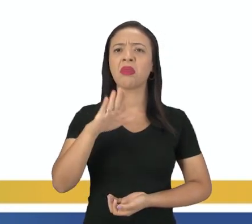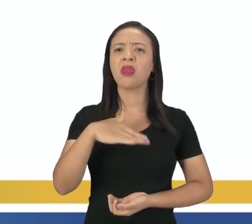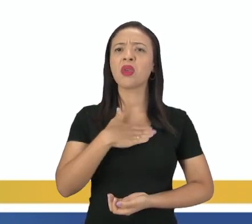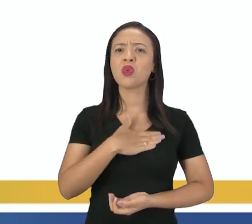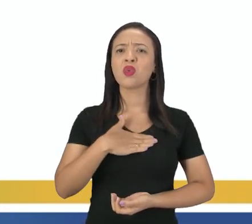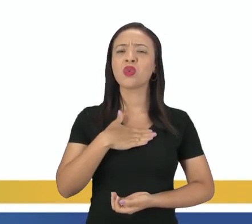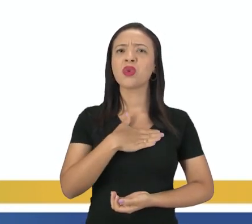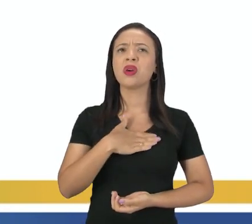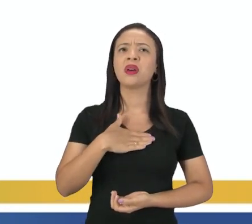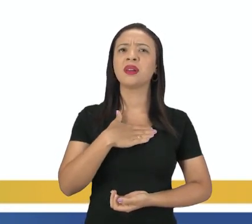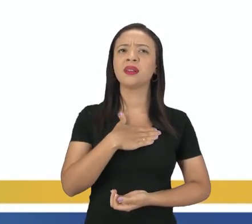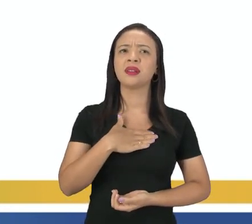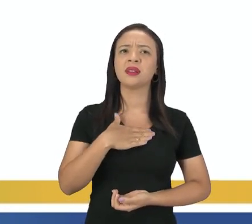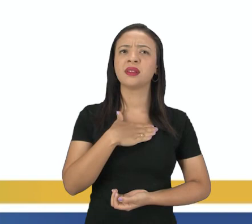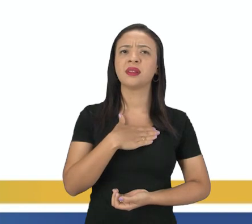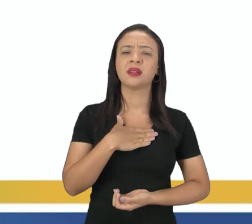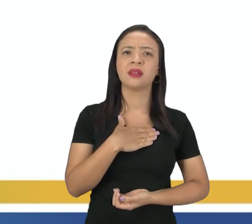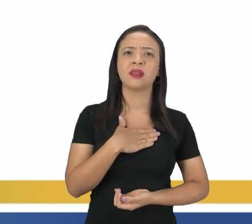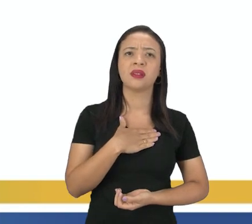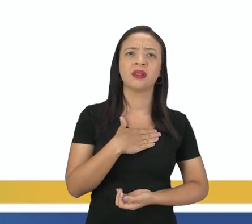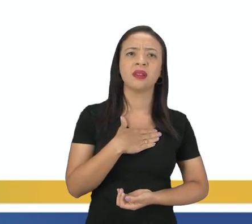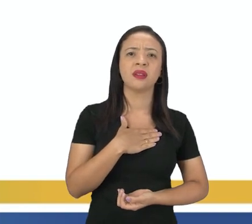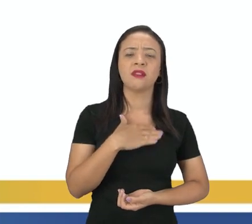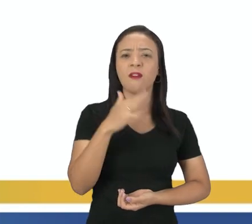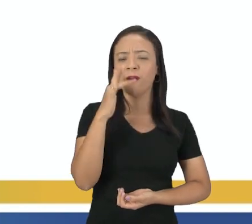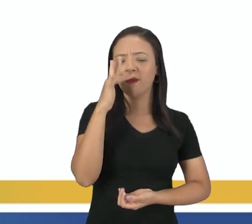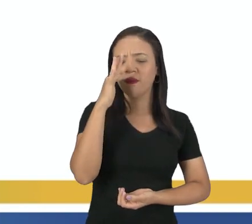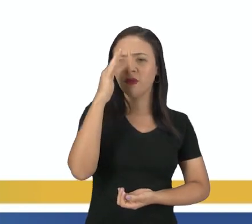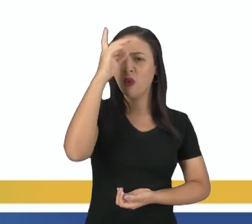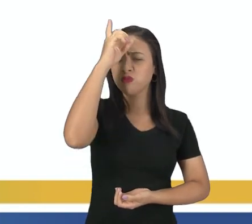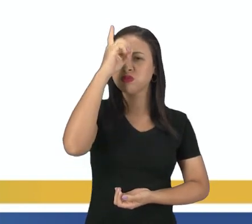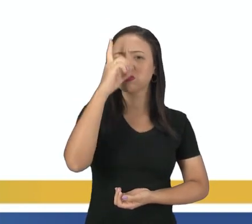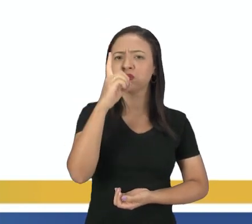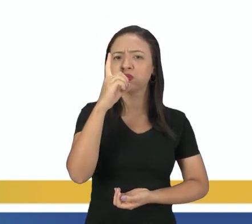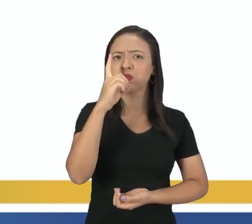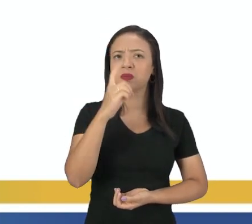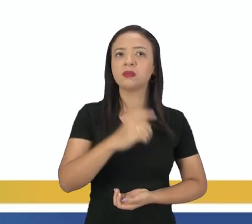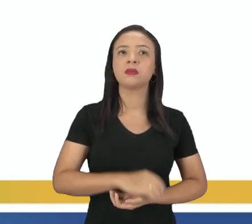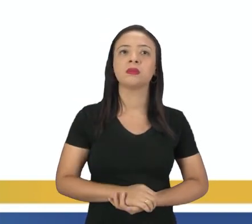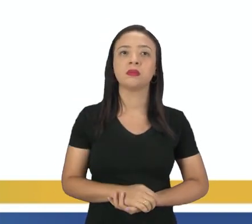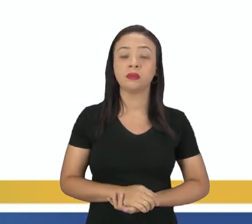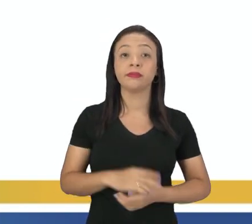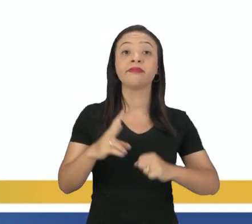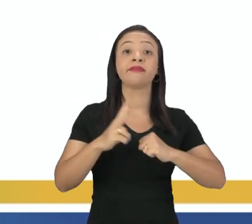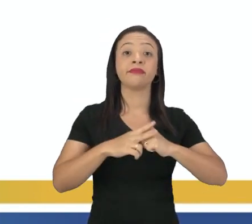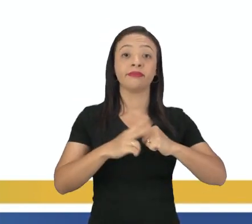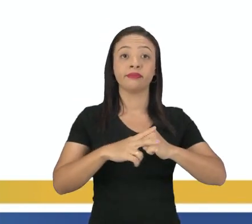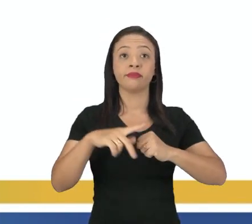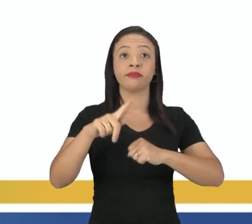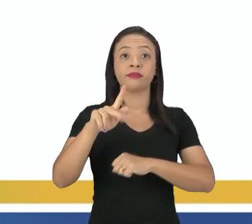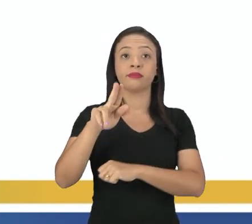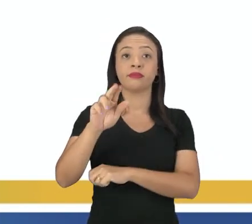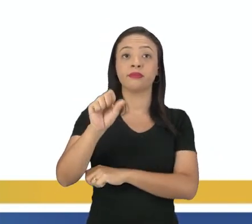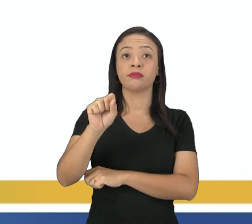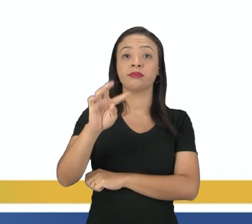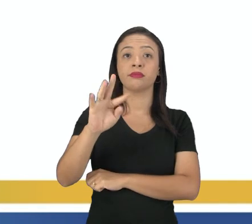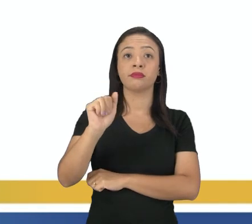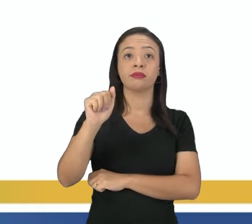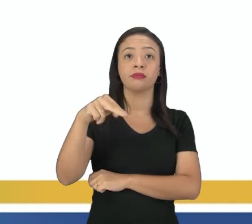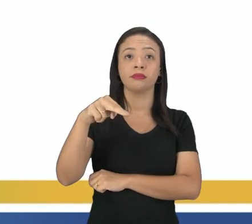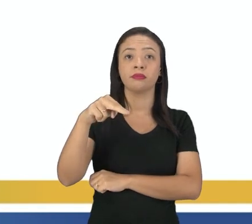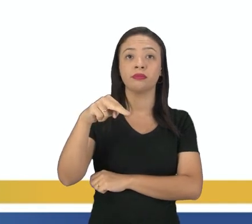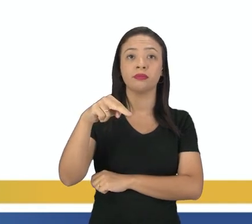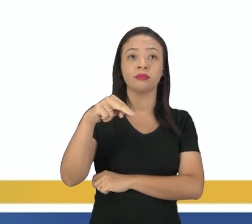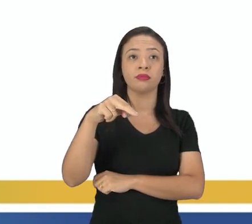pergunta. Los girasoles, os girasoles no plural. O verbo gustar no plural, tá? A nosotros,